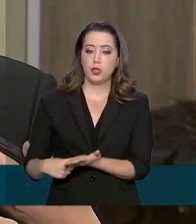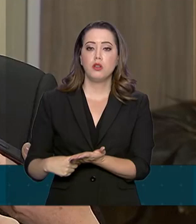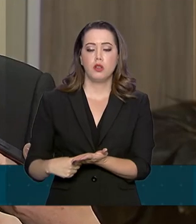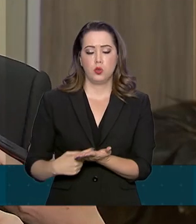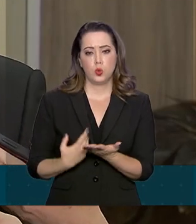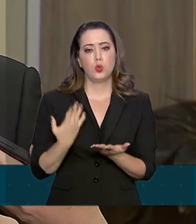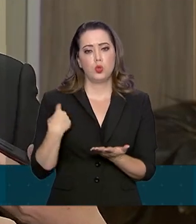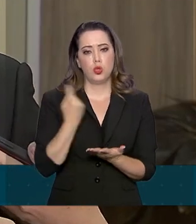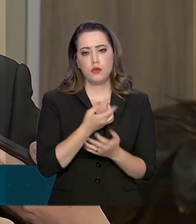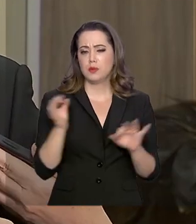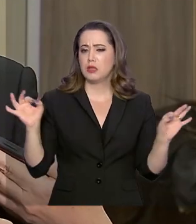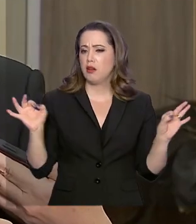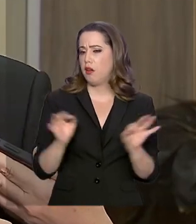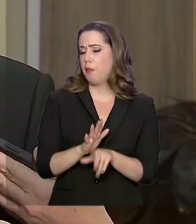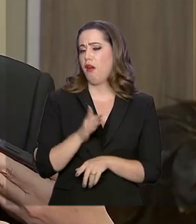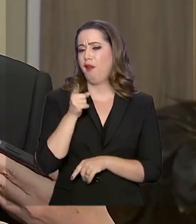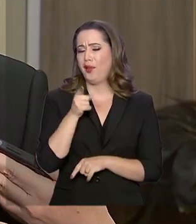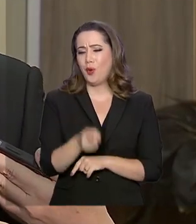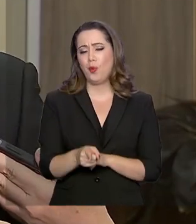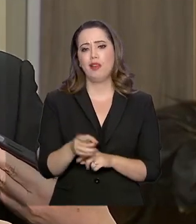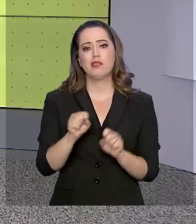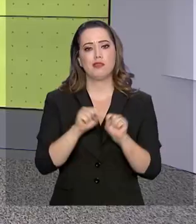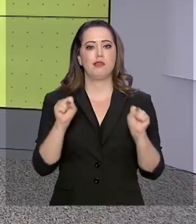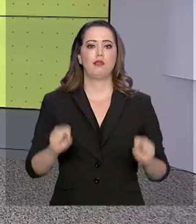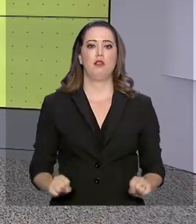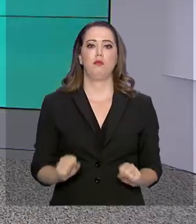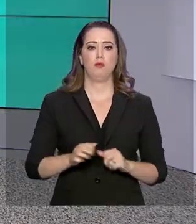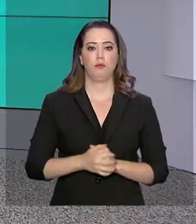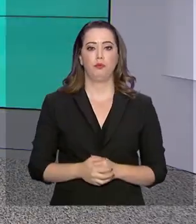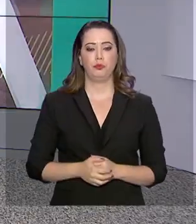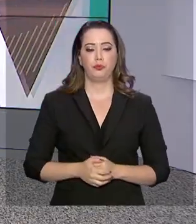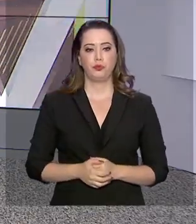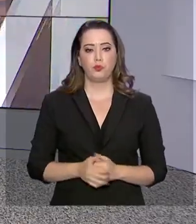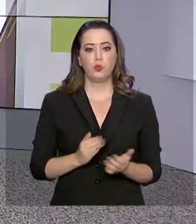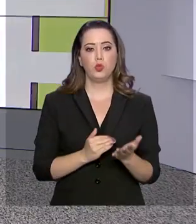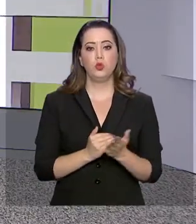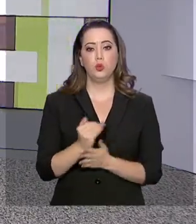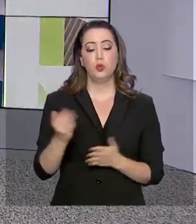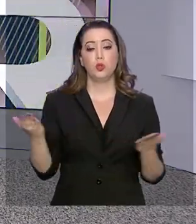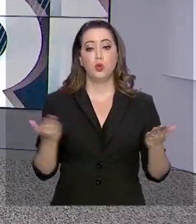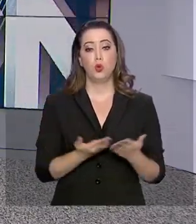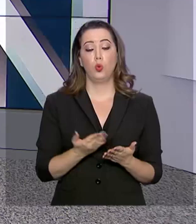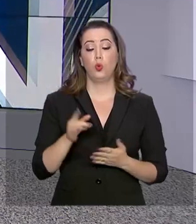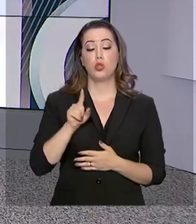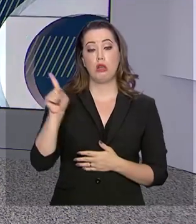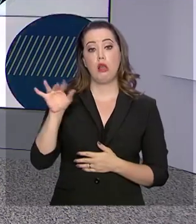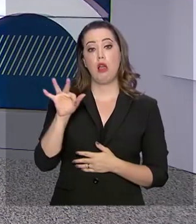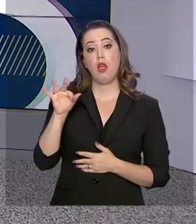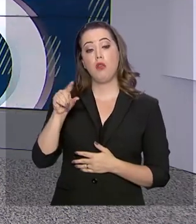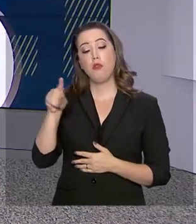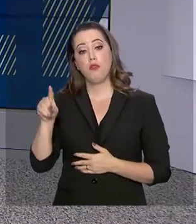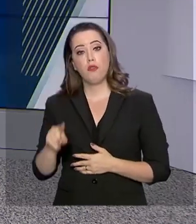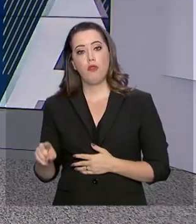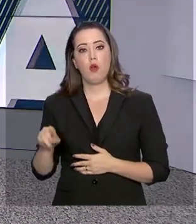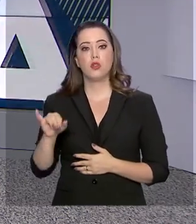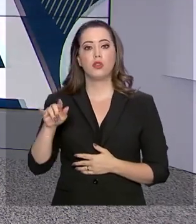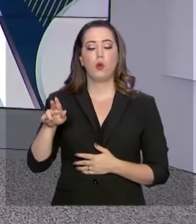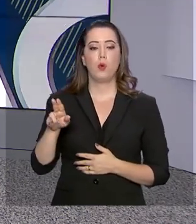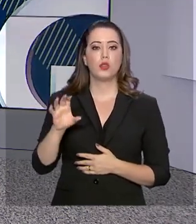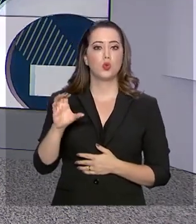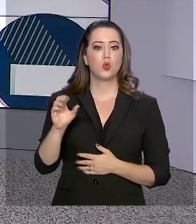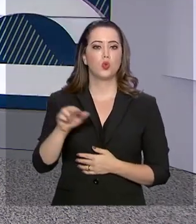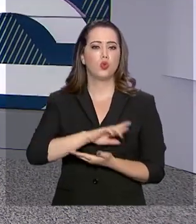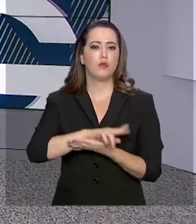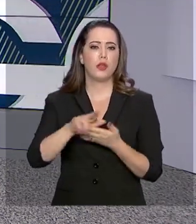dar um basta nesse sistema. Começou hoje em Foz do Iguaçu uma série de leilões de bens